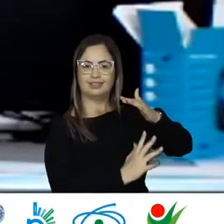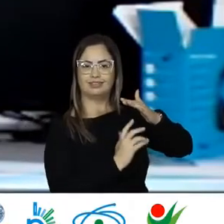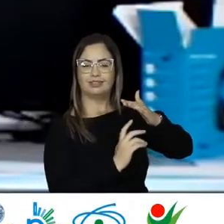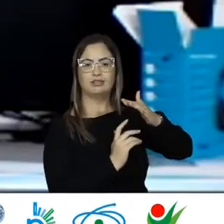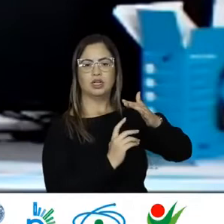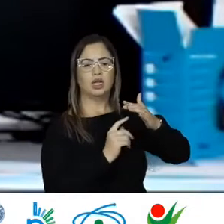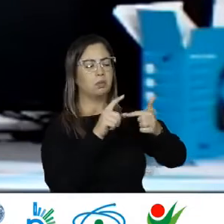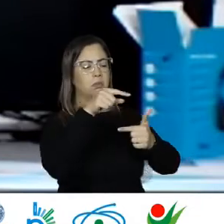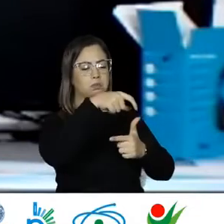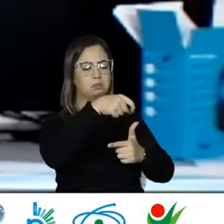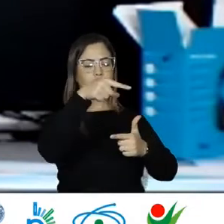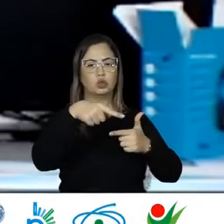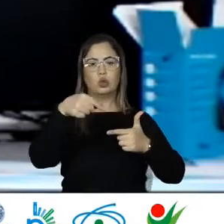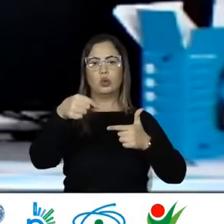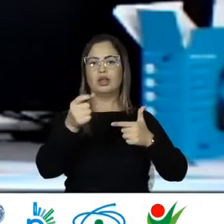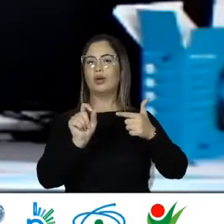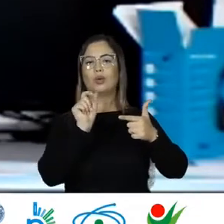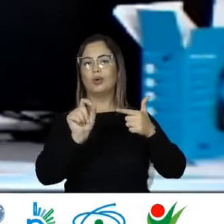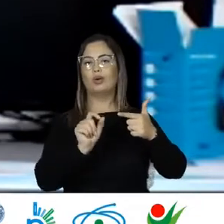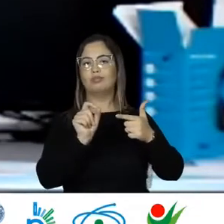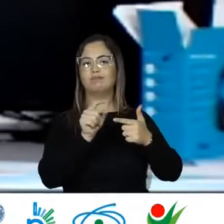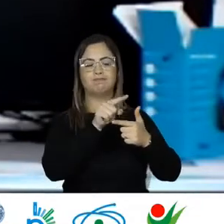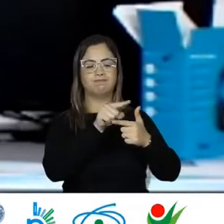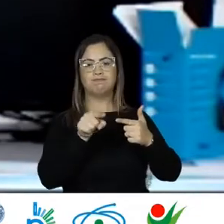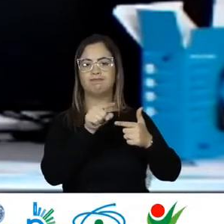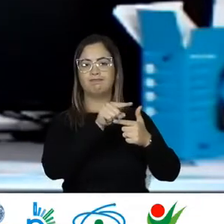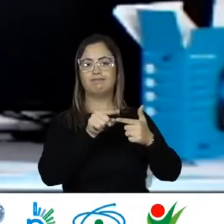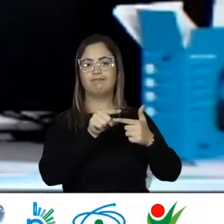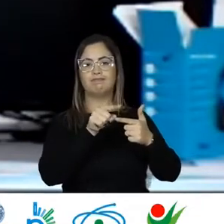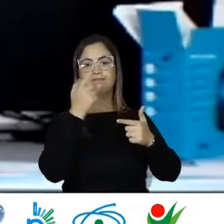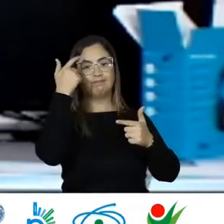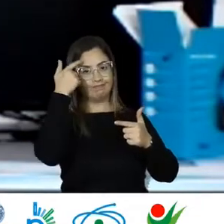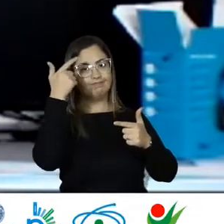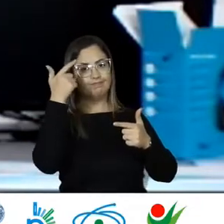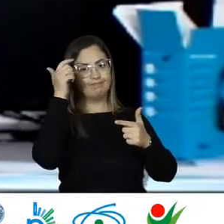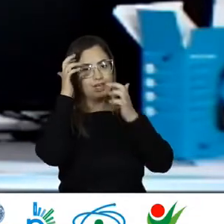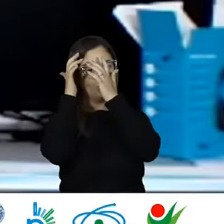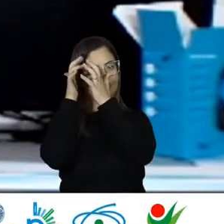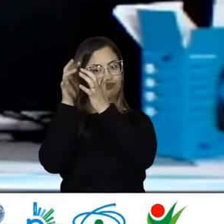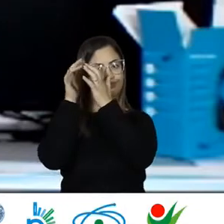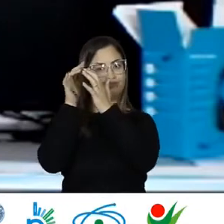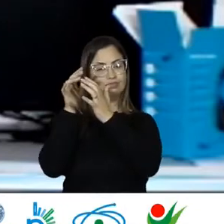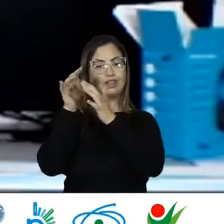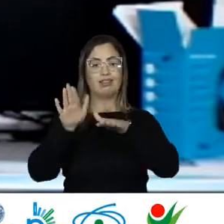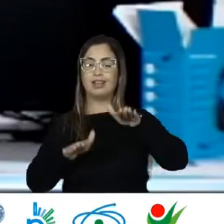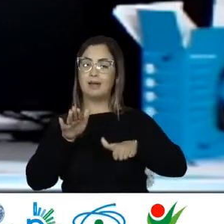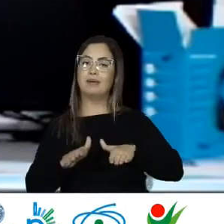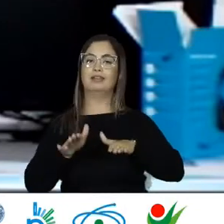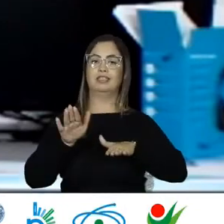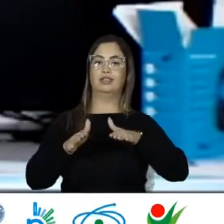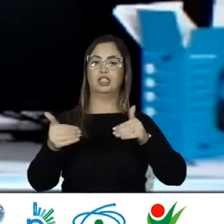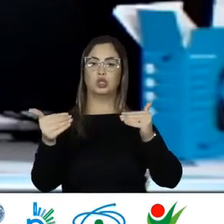interessante Uma possibilidade Ou outra Então Essas questões Às vezes Elas são assim De acordos internacionais De